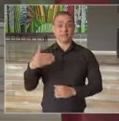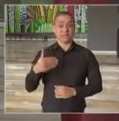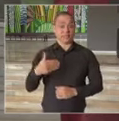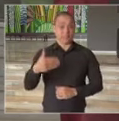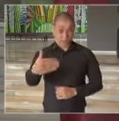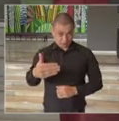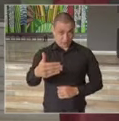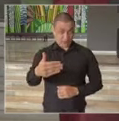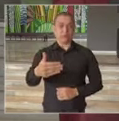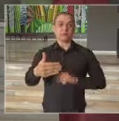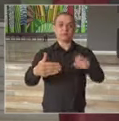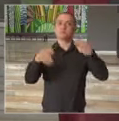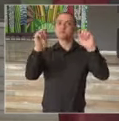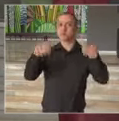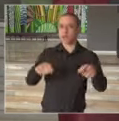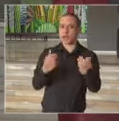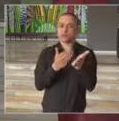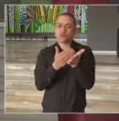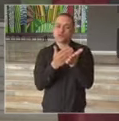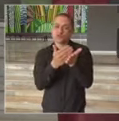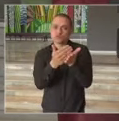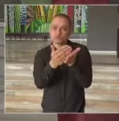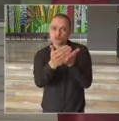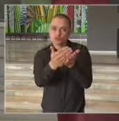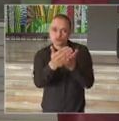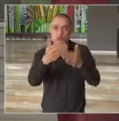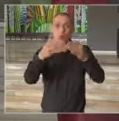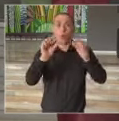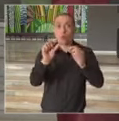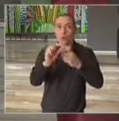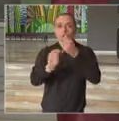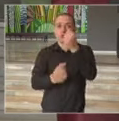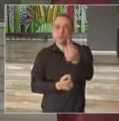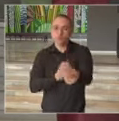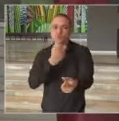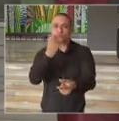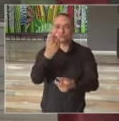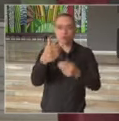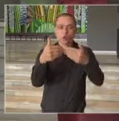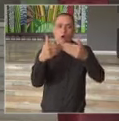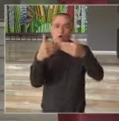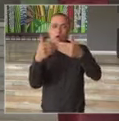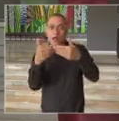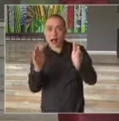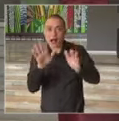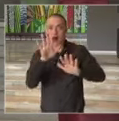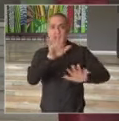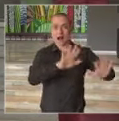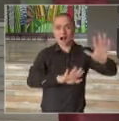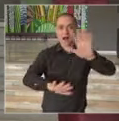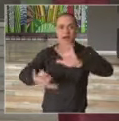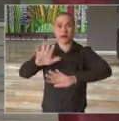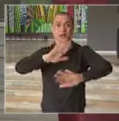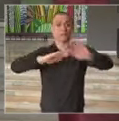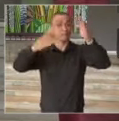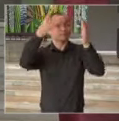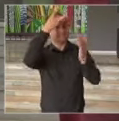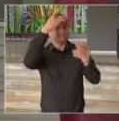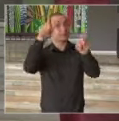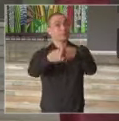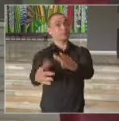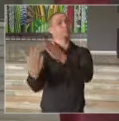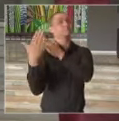daí, poderão adotar medidas de uma abertura cuidadosa, consciente e responsável